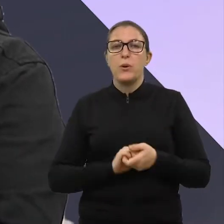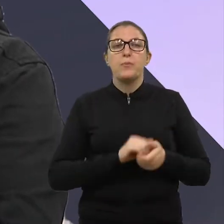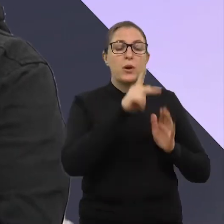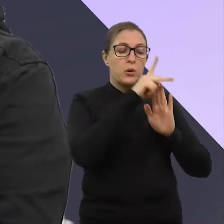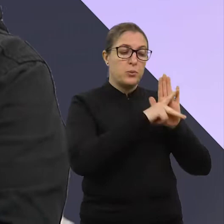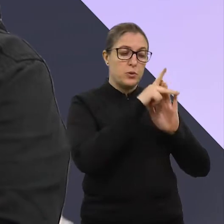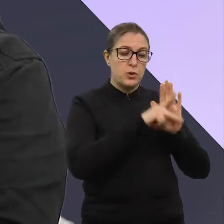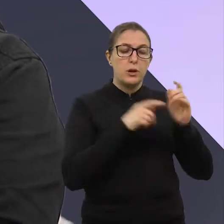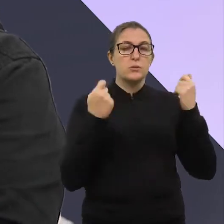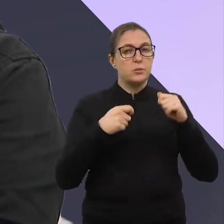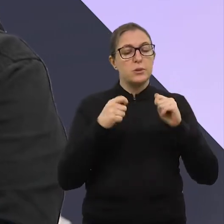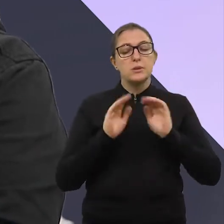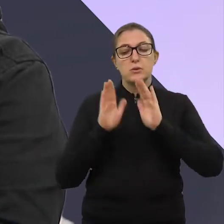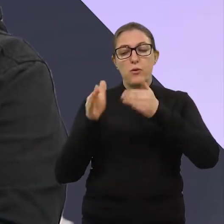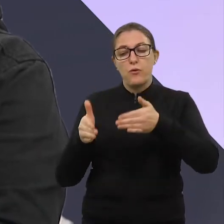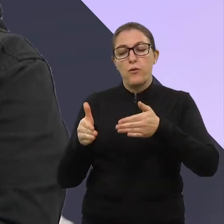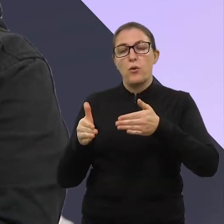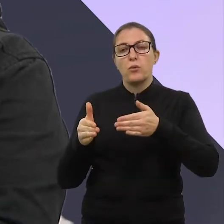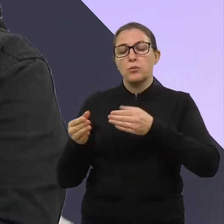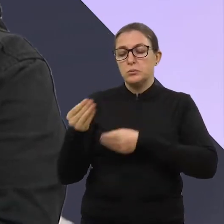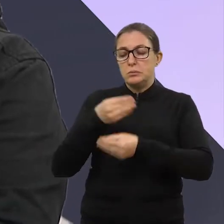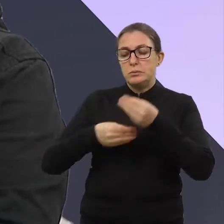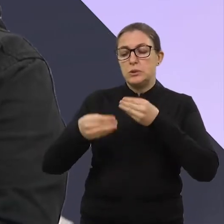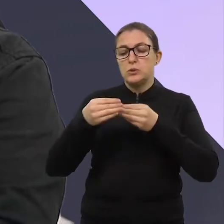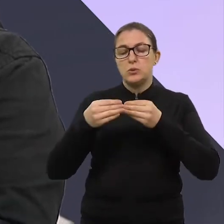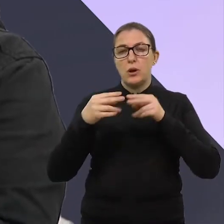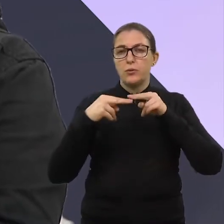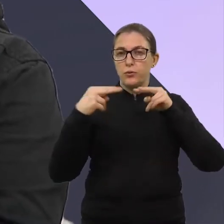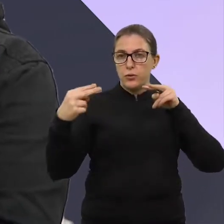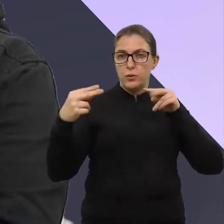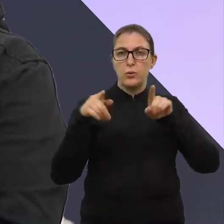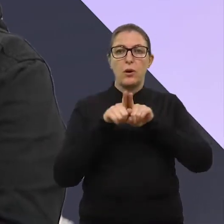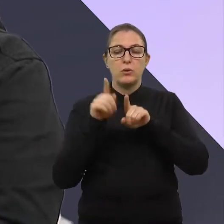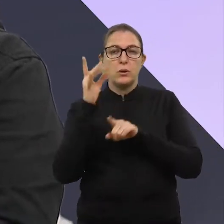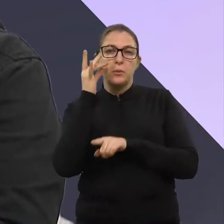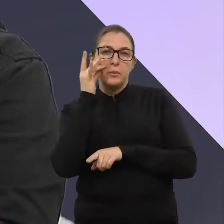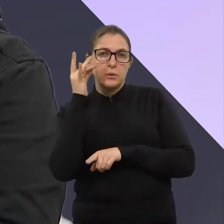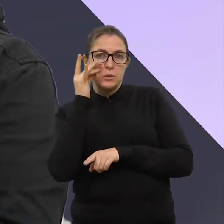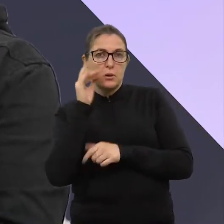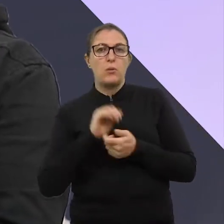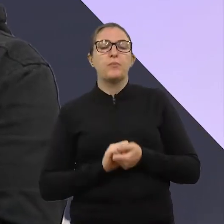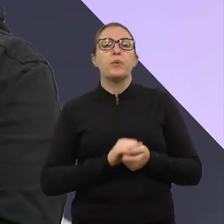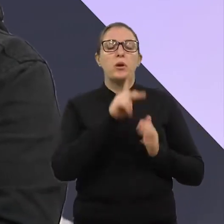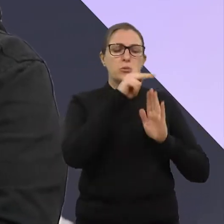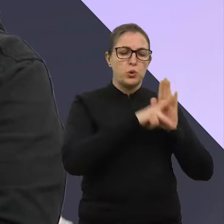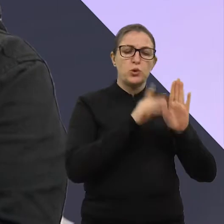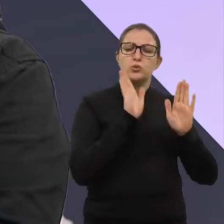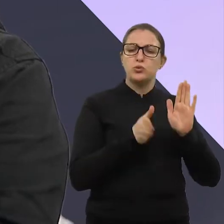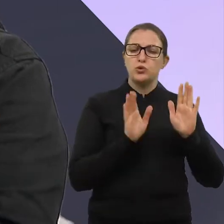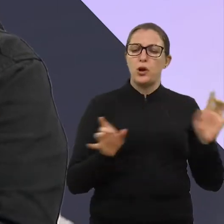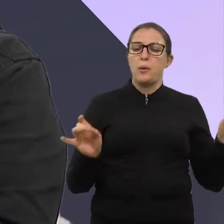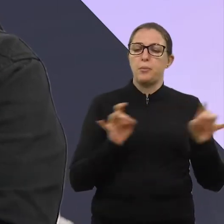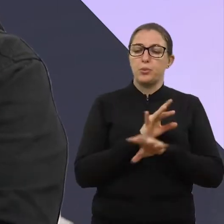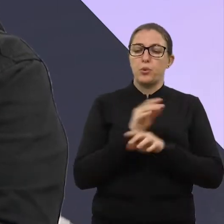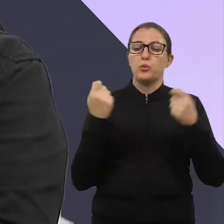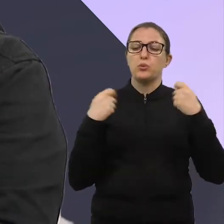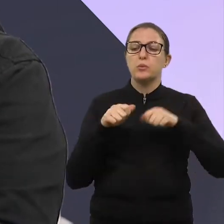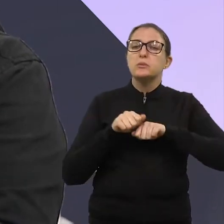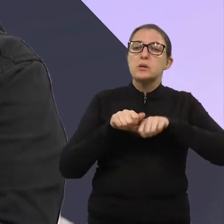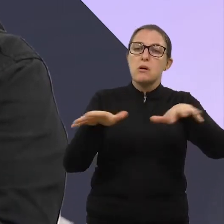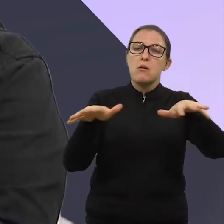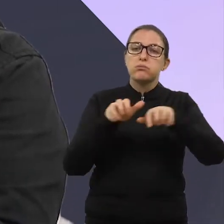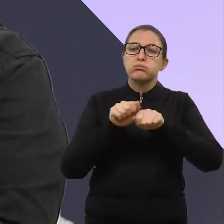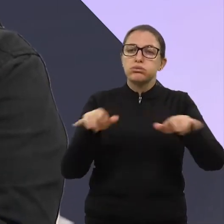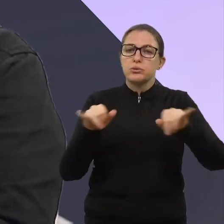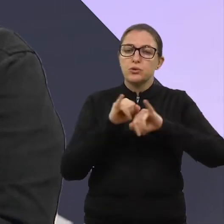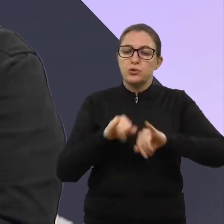presencial, híbrida e virtual, né? Mas é importante porque projetos já existem, Eles devem circular nas redes possíveis,